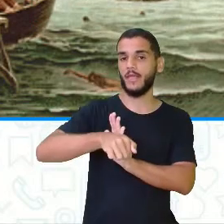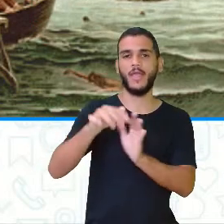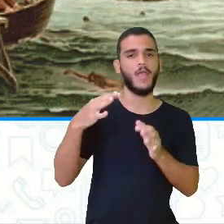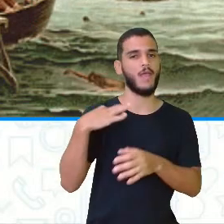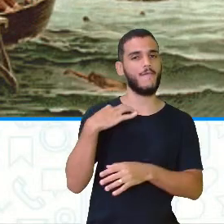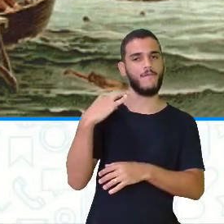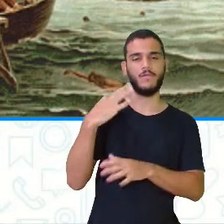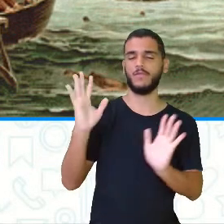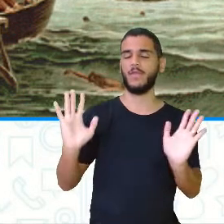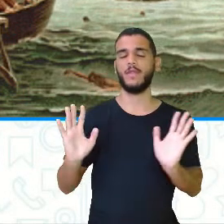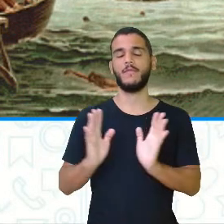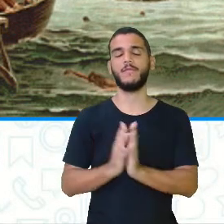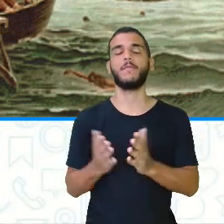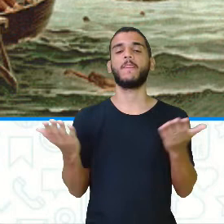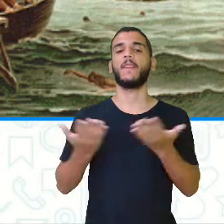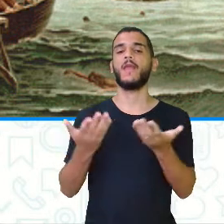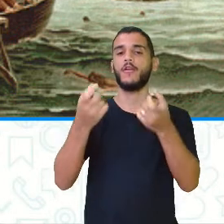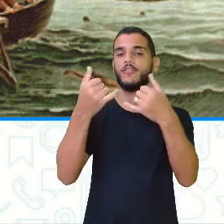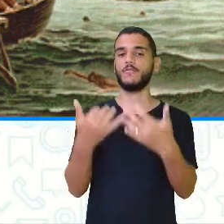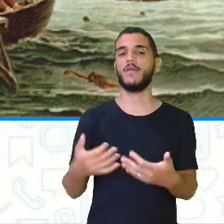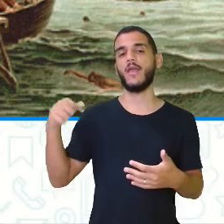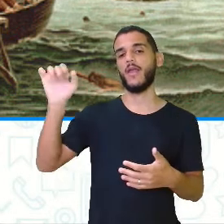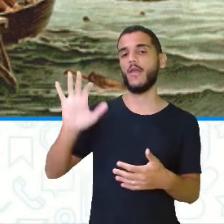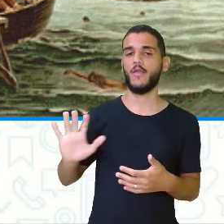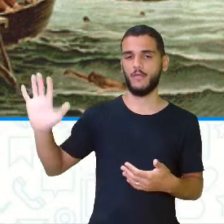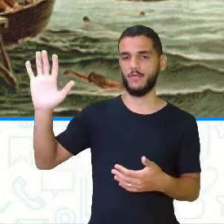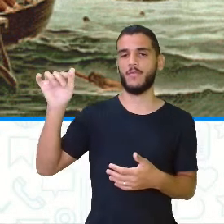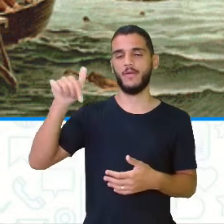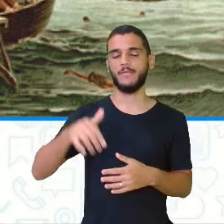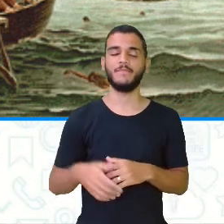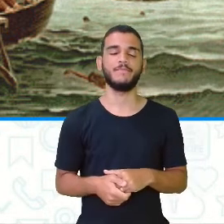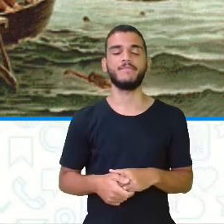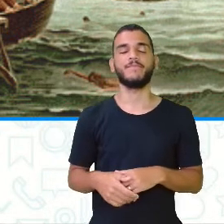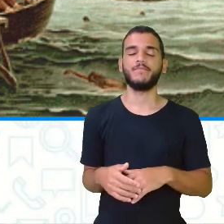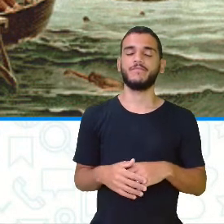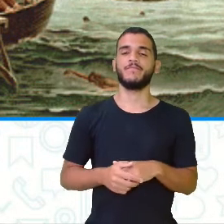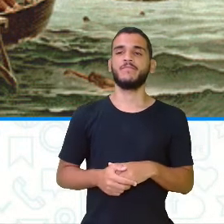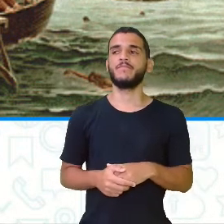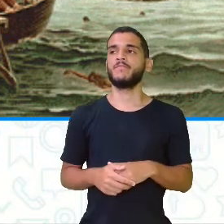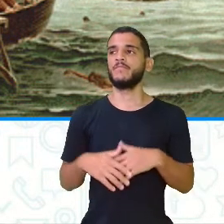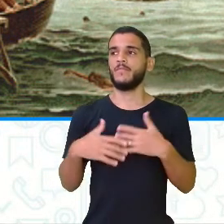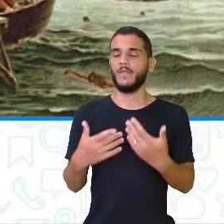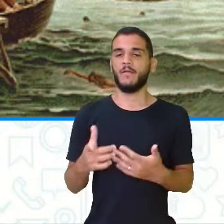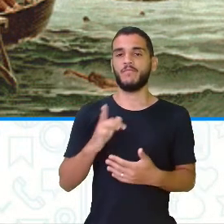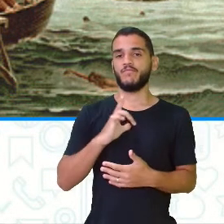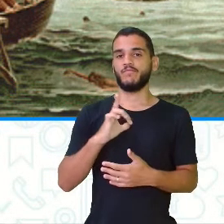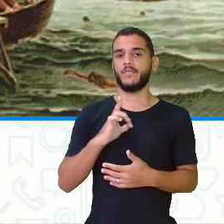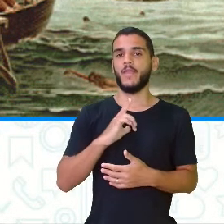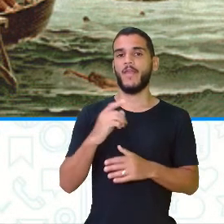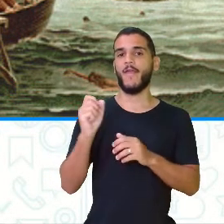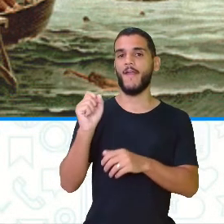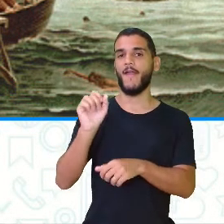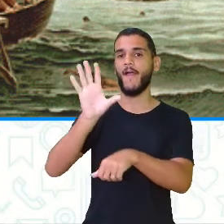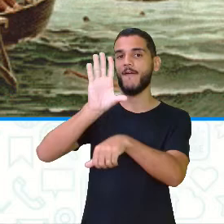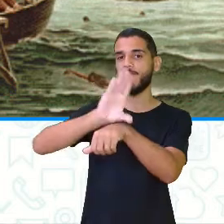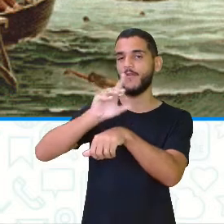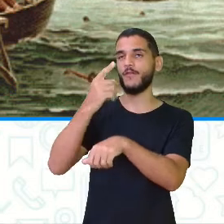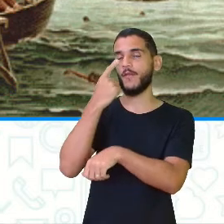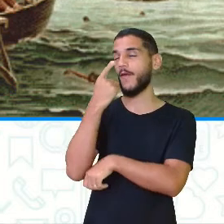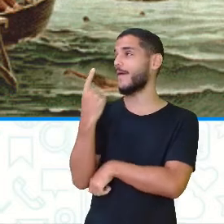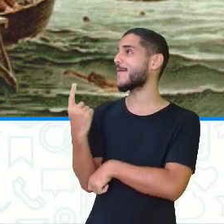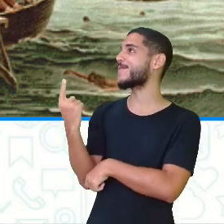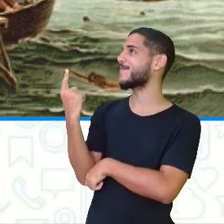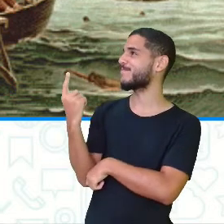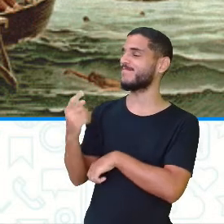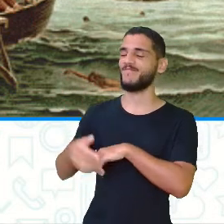E agora a gente vai falar dos grupos europeus. Olha só, aqui a gente está vendo um encontro desses indígenas com um grupo europeu.